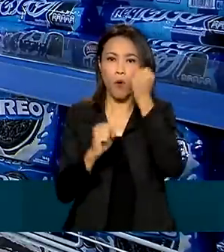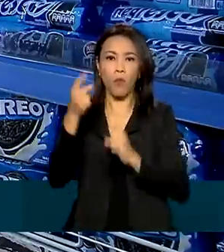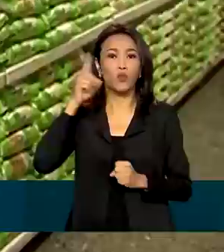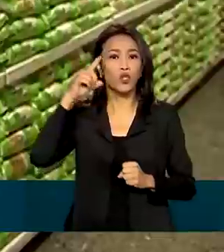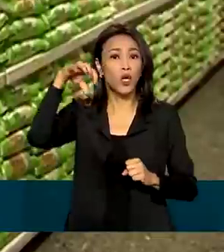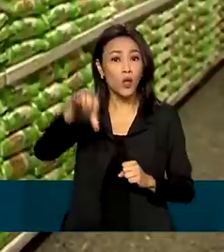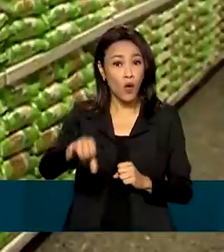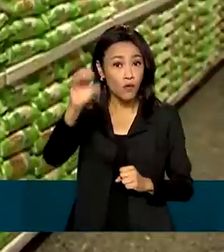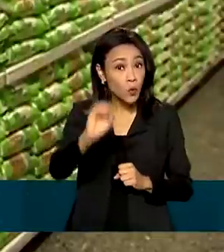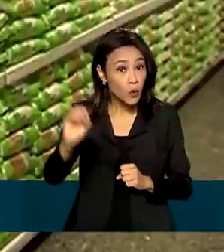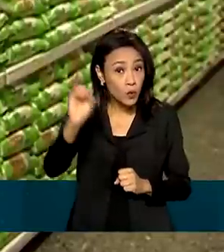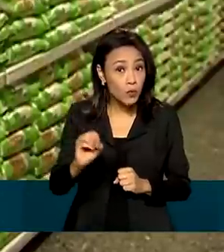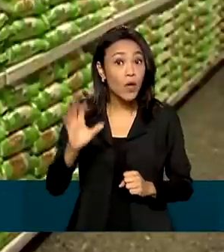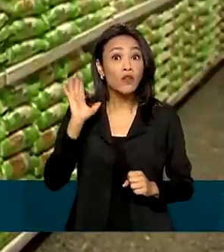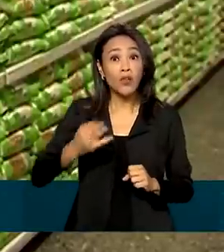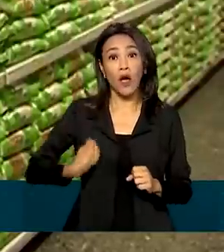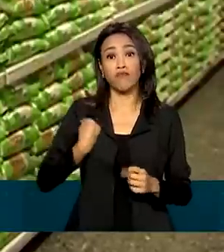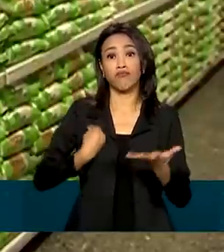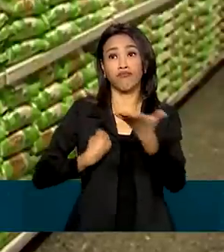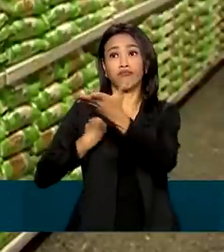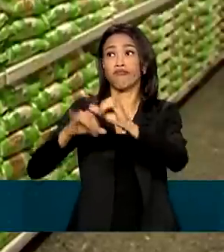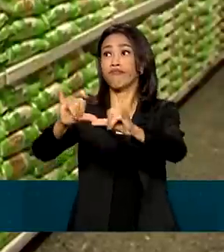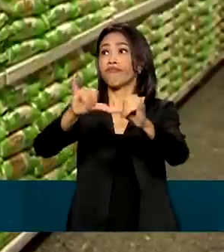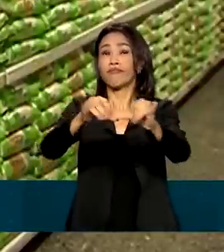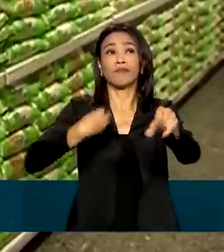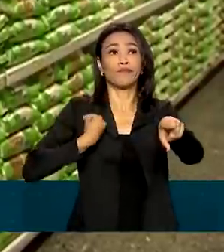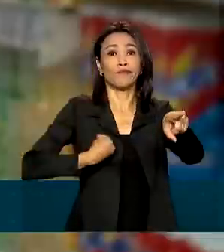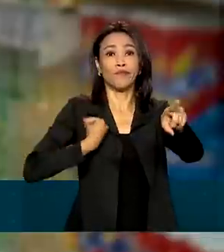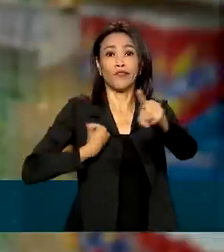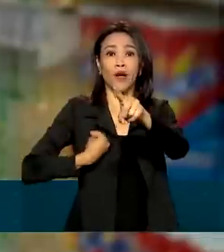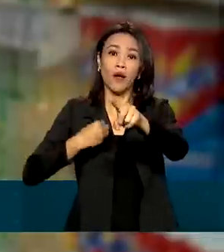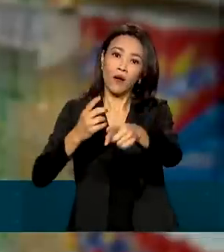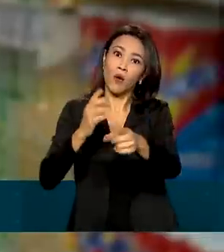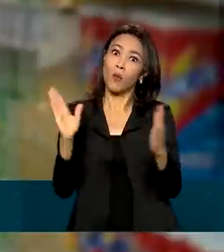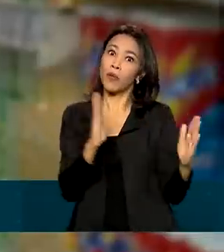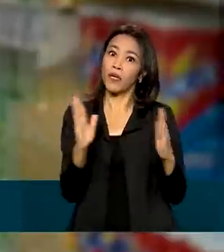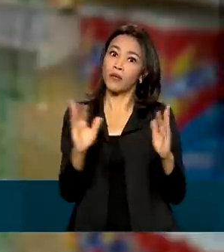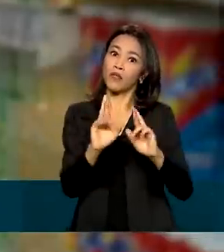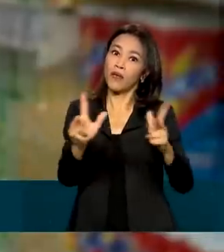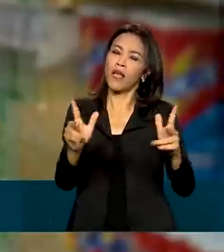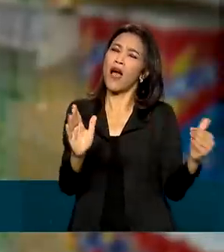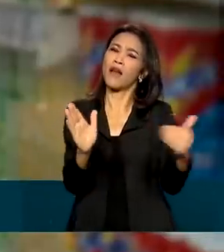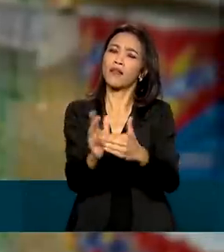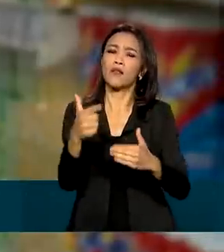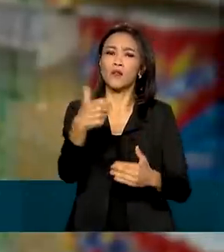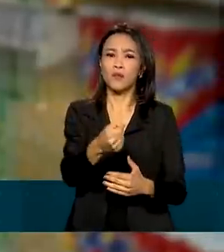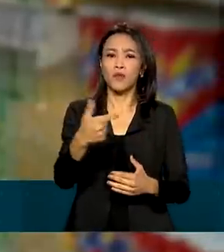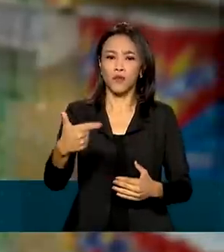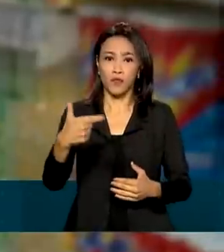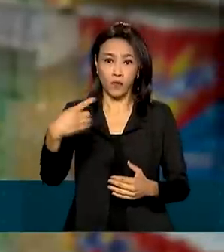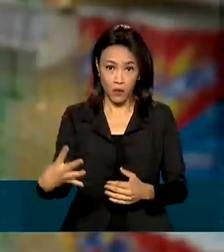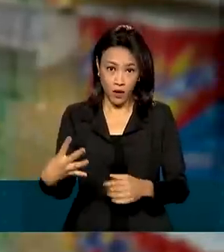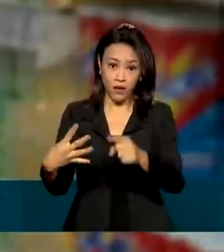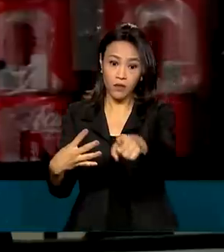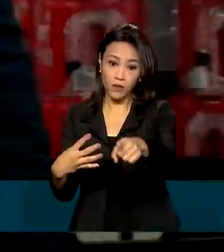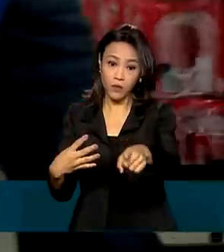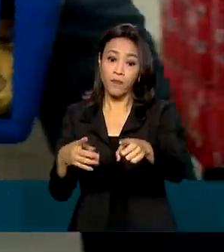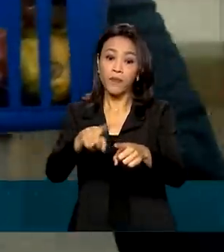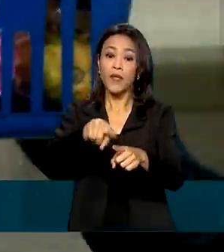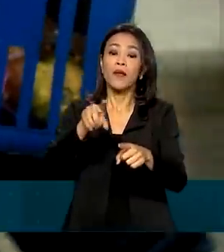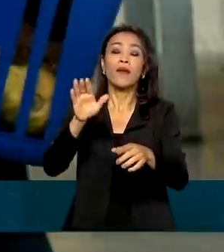Para os produtos que já se encontram no mercado, o prazo é diferente. Até 2024, para alimentos artesanais